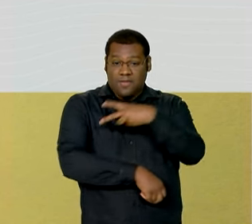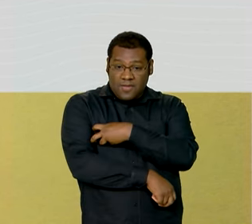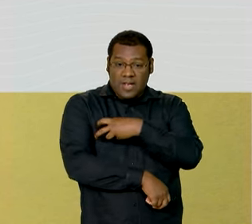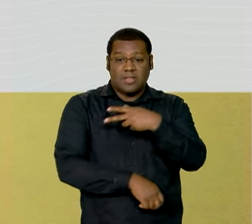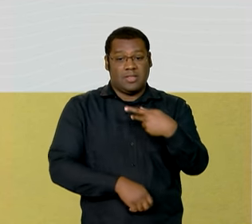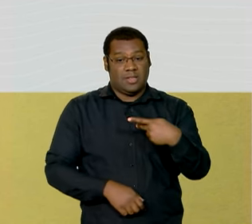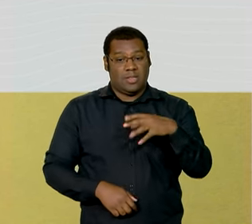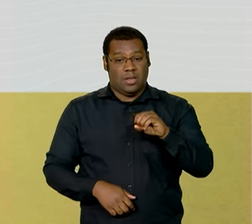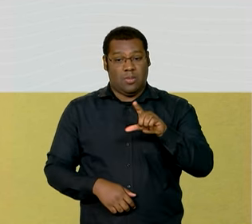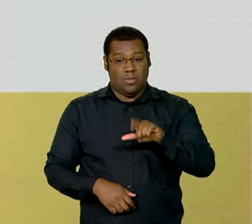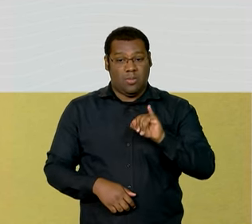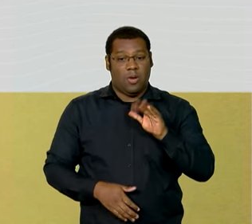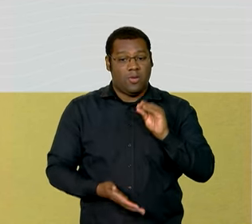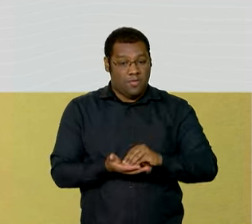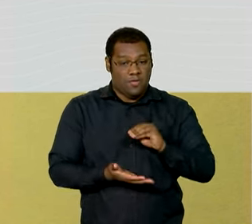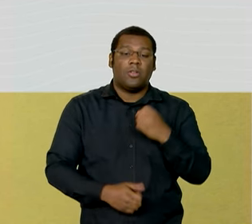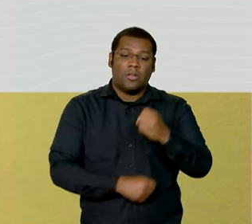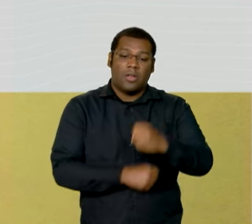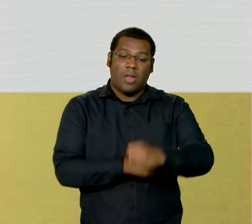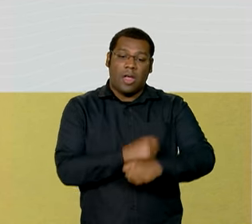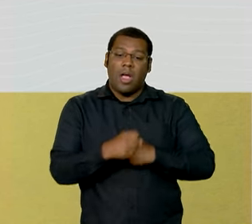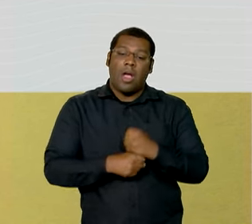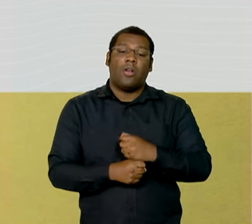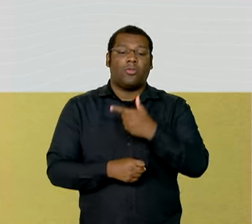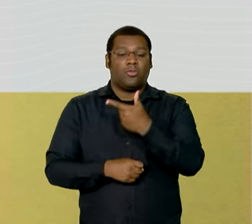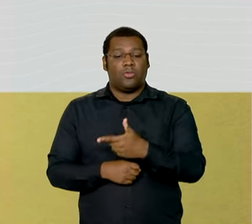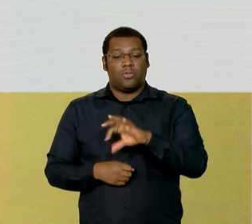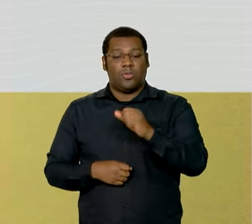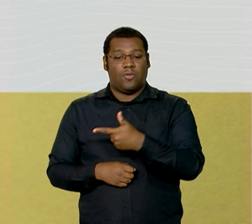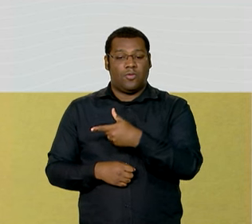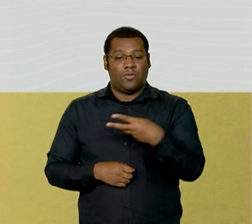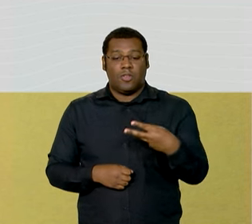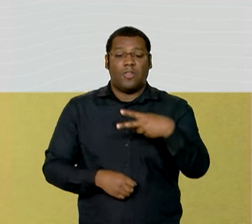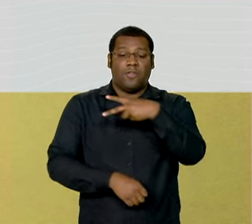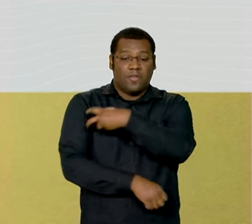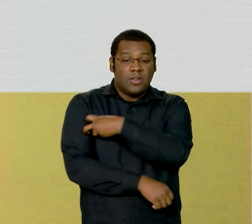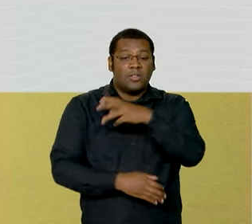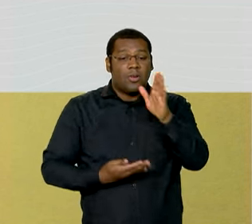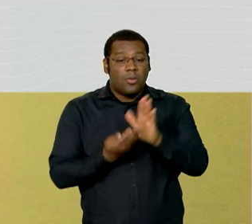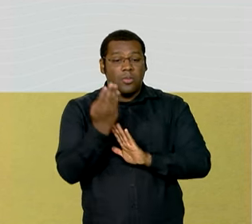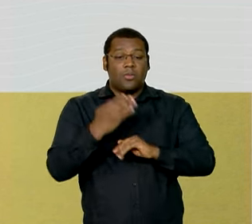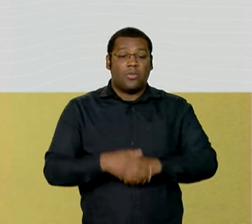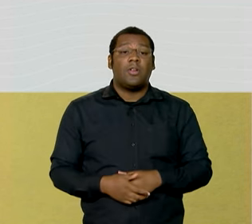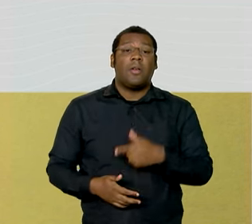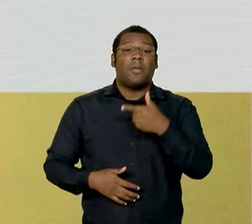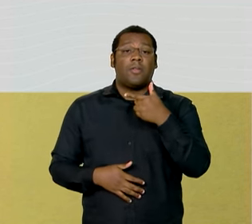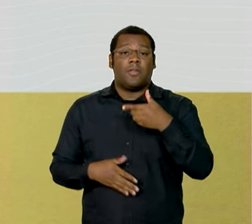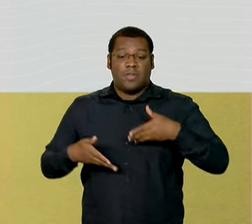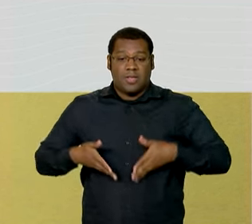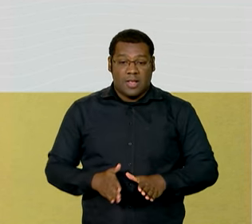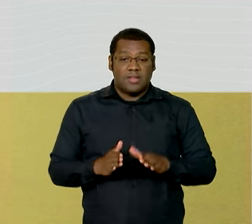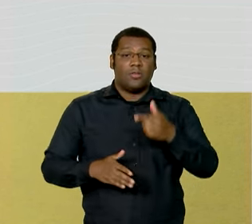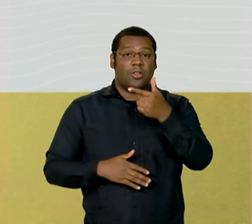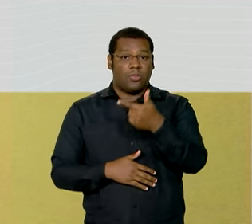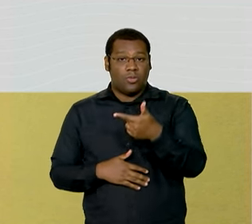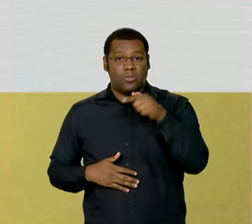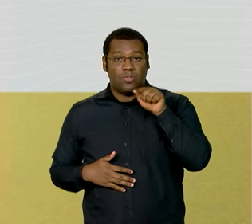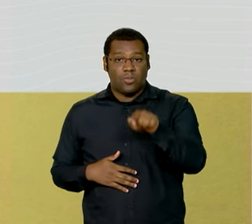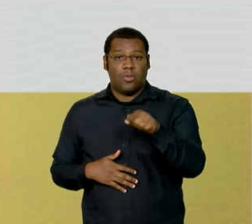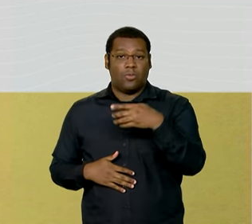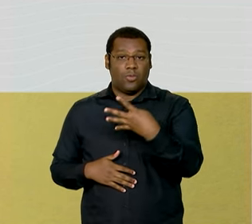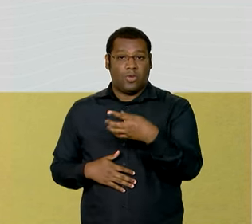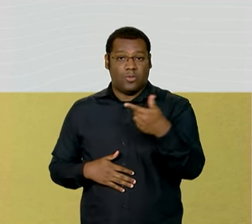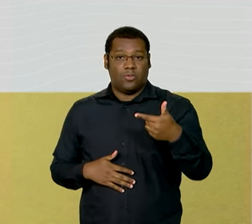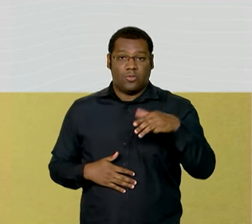Em 2023, esse dado melhorou. Nasceram 2,42 milhões de crianças no Brasil